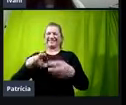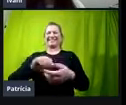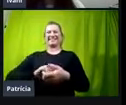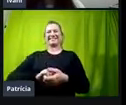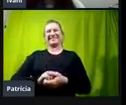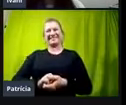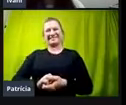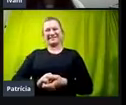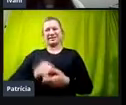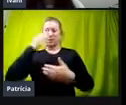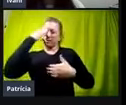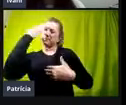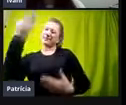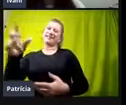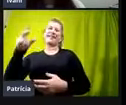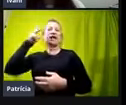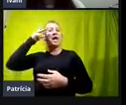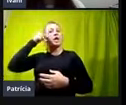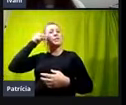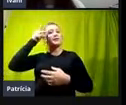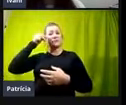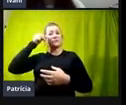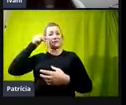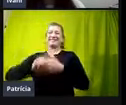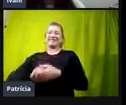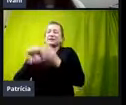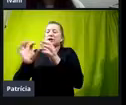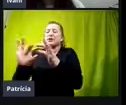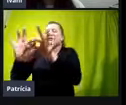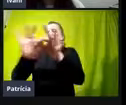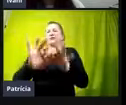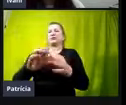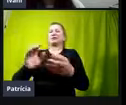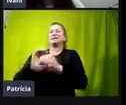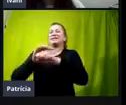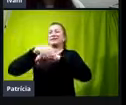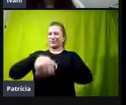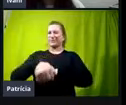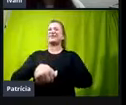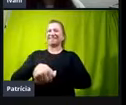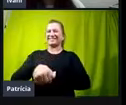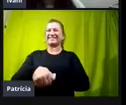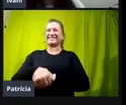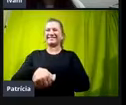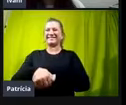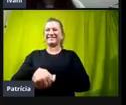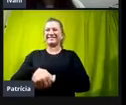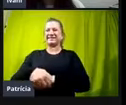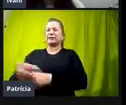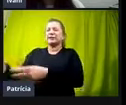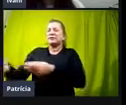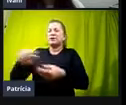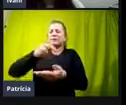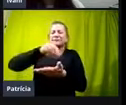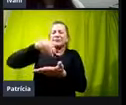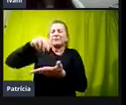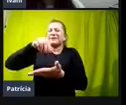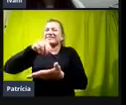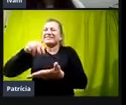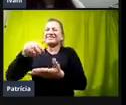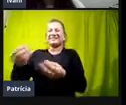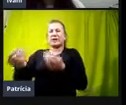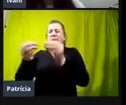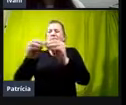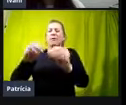Obrigada, Ivani, obrigada por estar conosco nessa noite, trazer as tuas sementinhas, colocar aqui pra